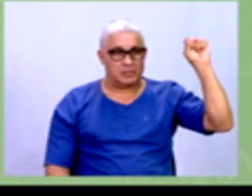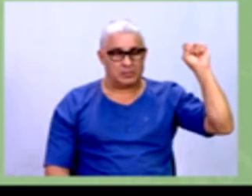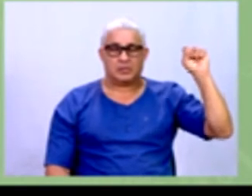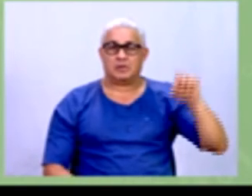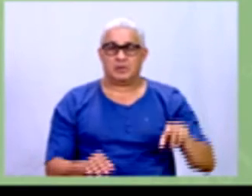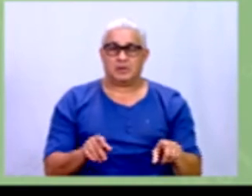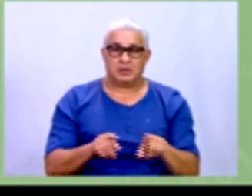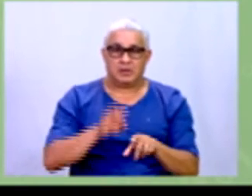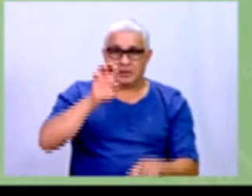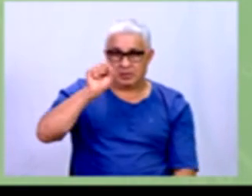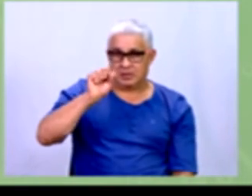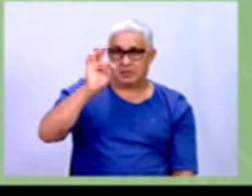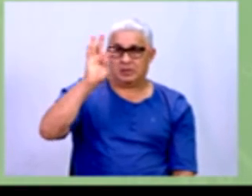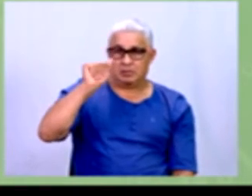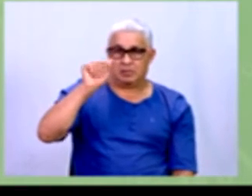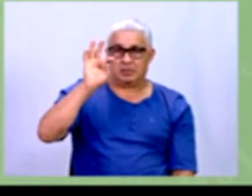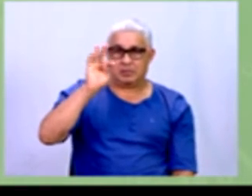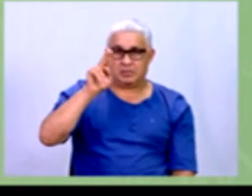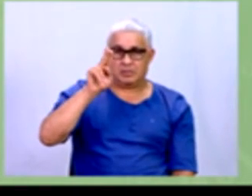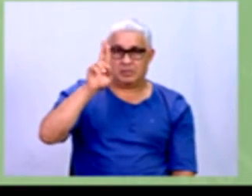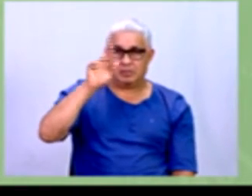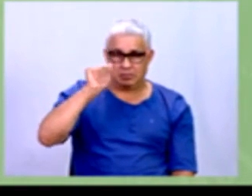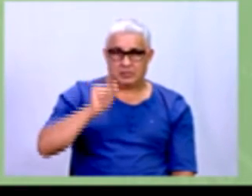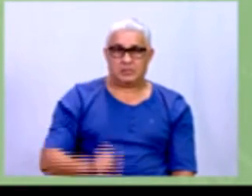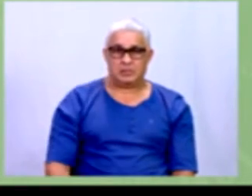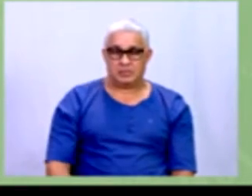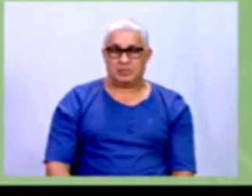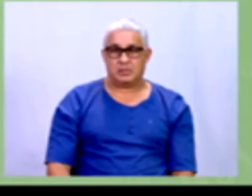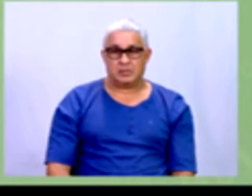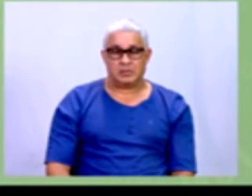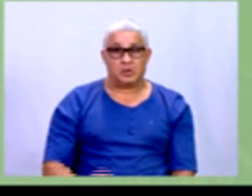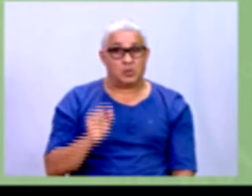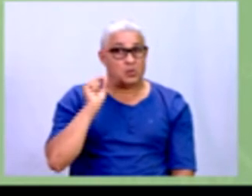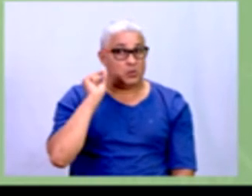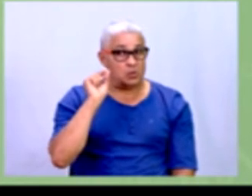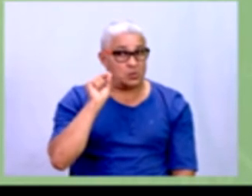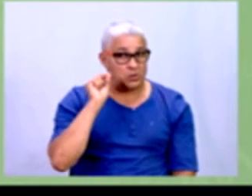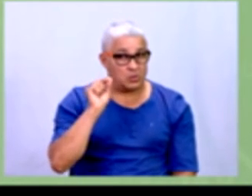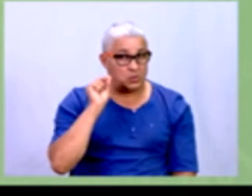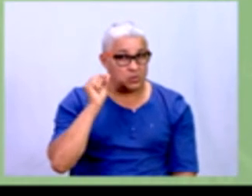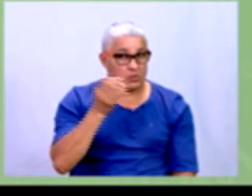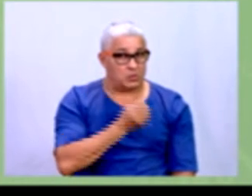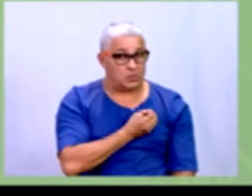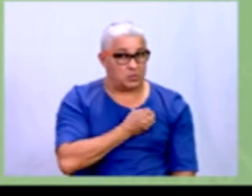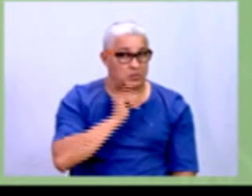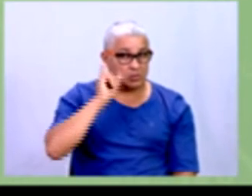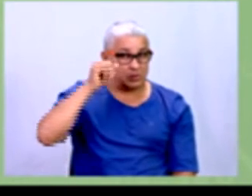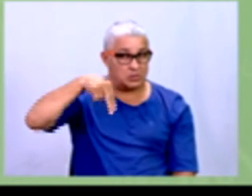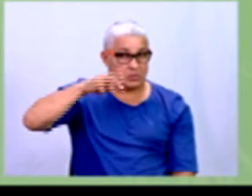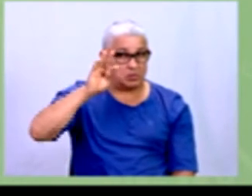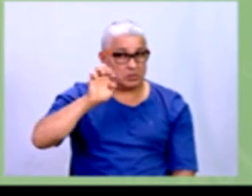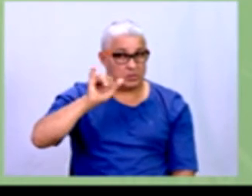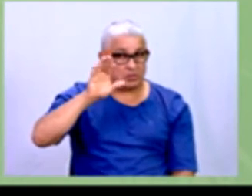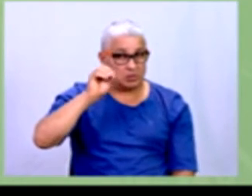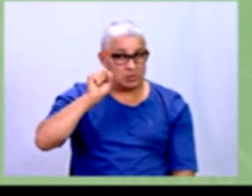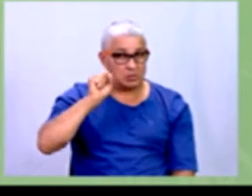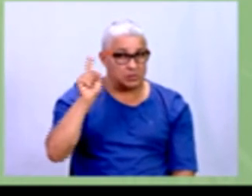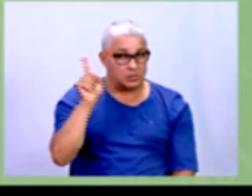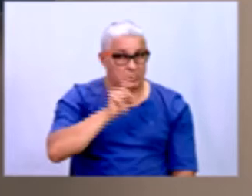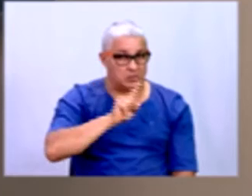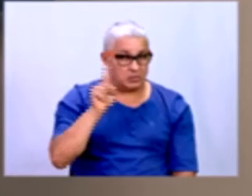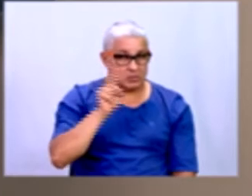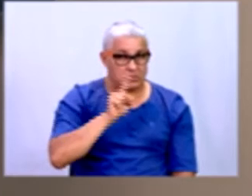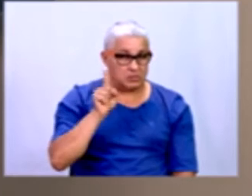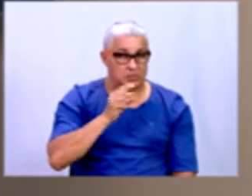Quando a gente tá falando de estatura, a gente não está falando de números inteiros. A gente tá falando que quando tem